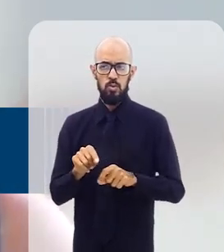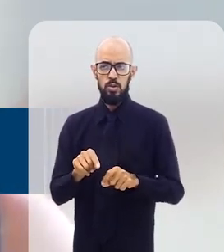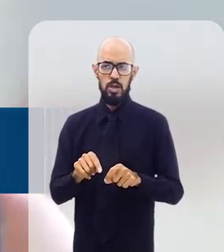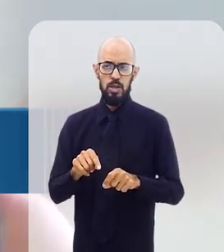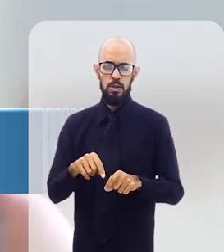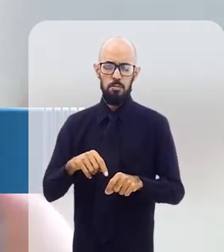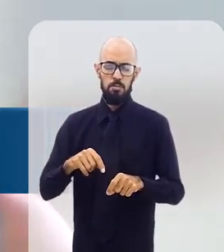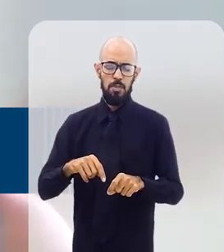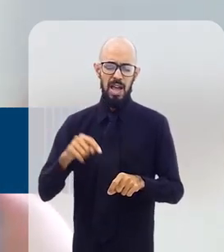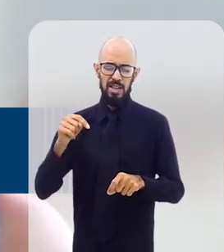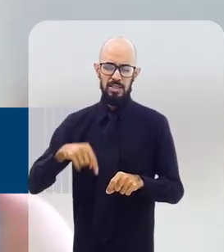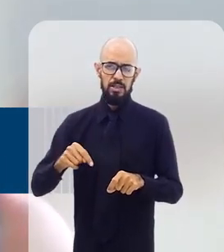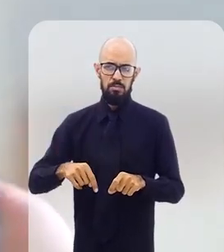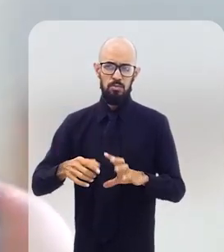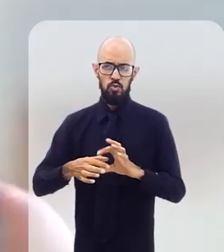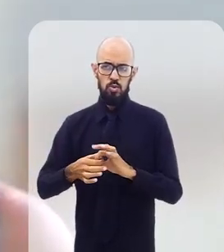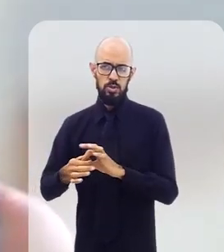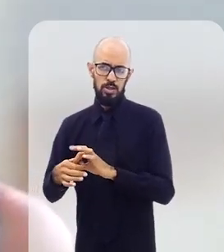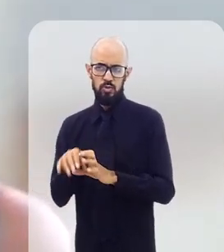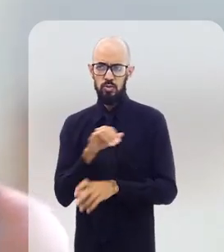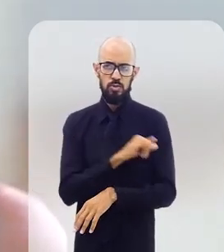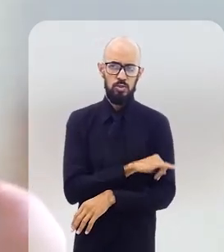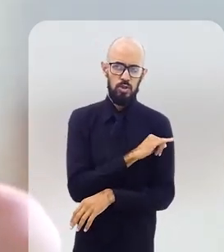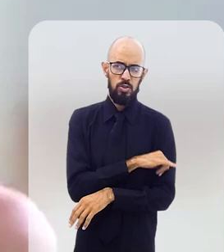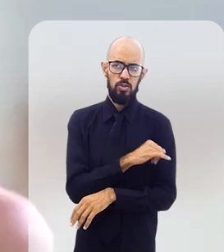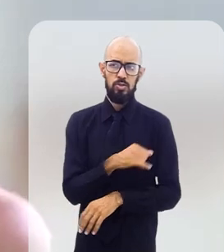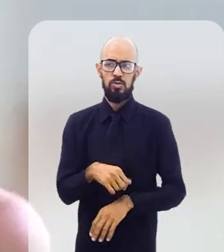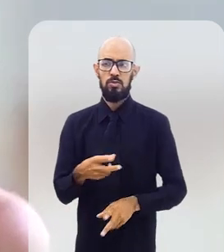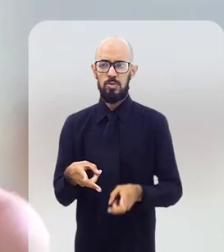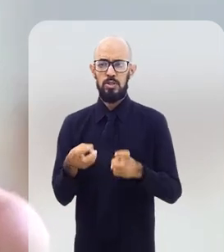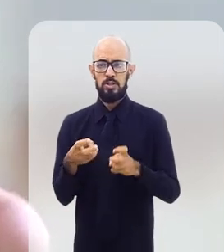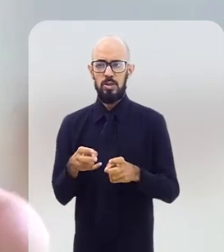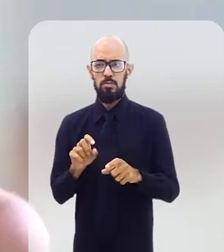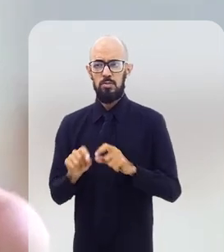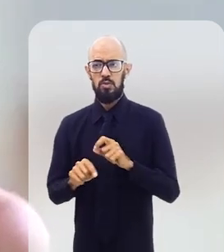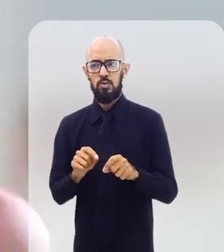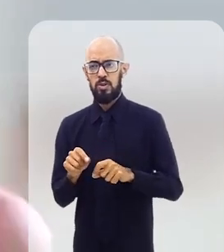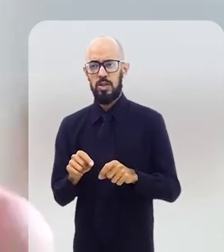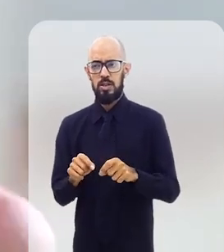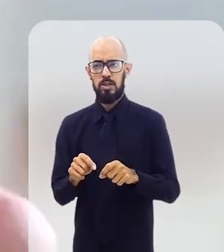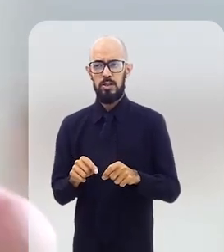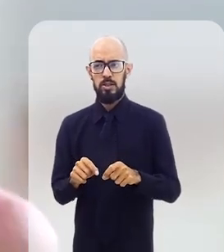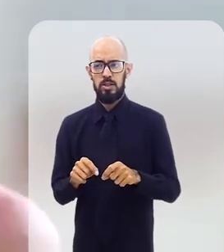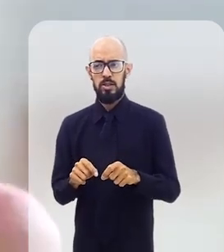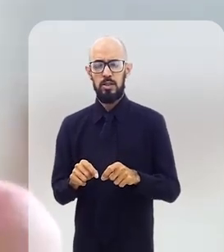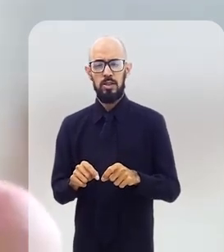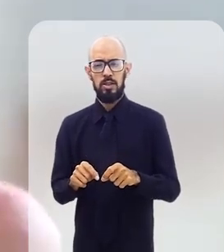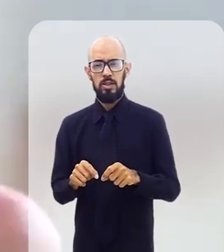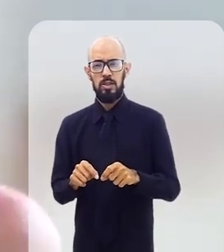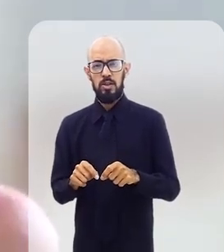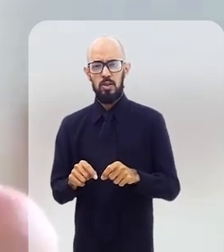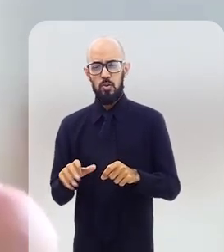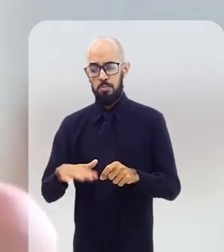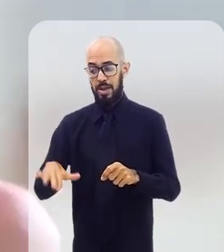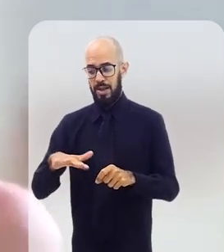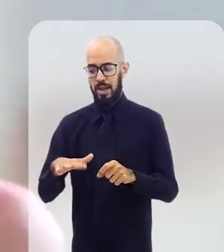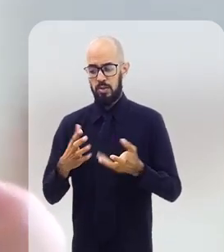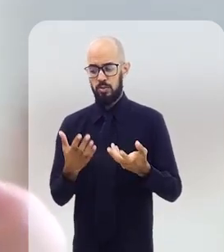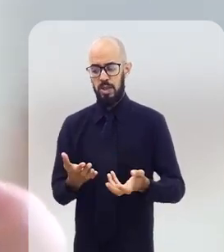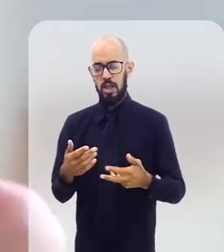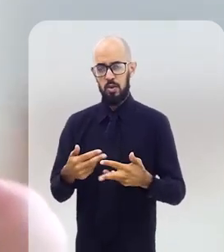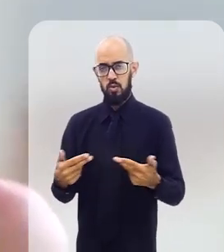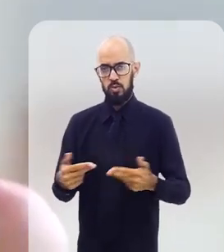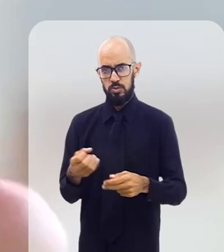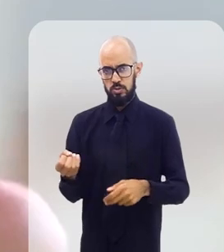aqui para a nossa realidade do Rio de Janeiro, a gente percebe que é uma empresa muito sedenta por inovação e